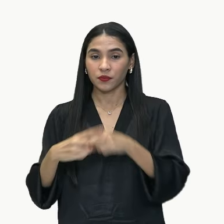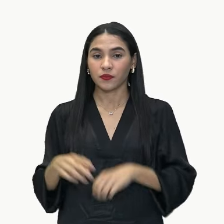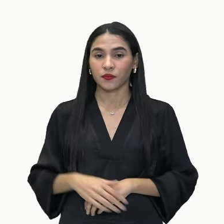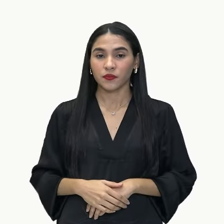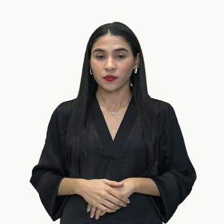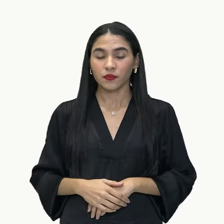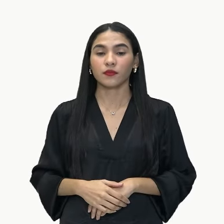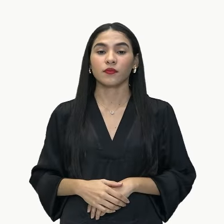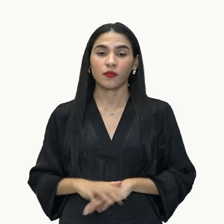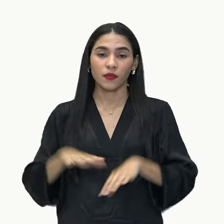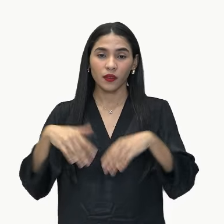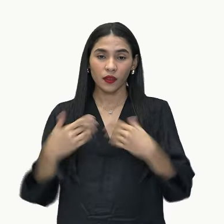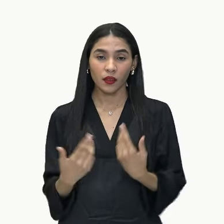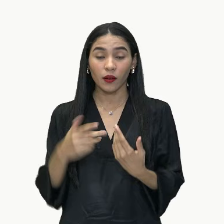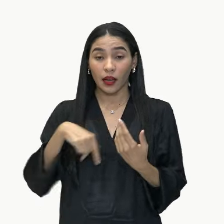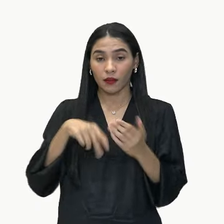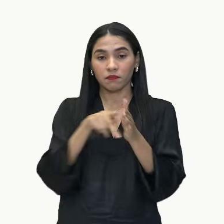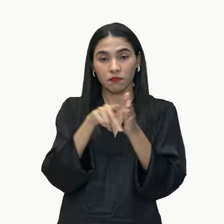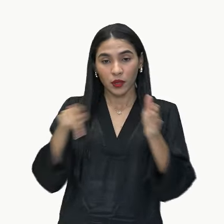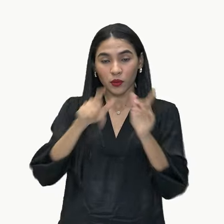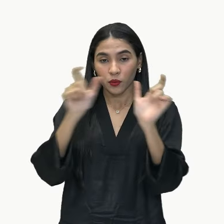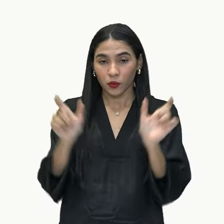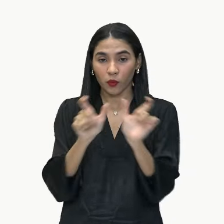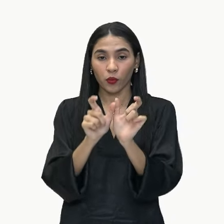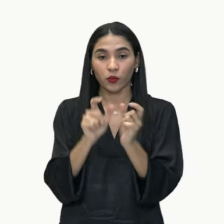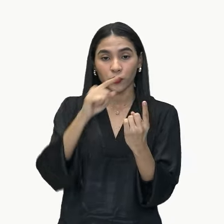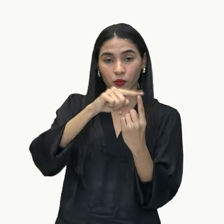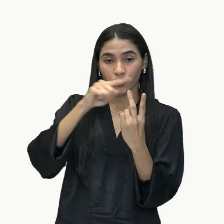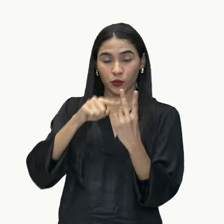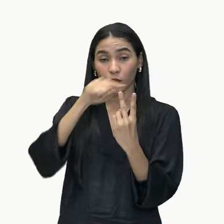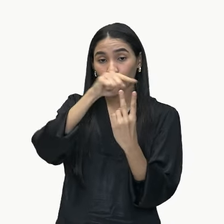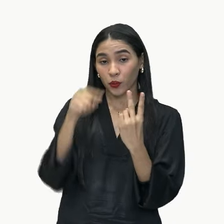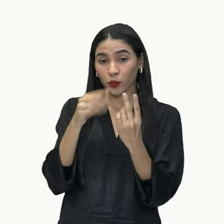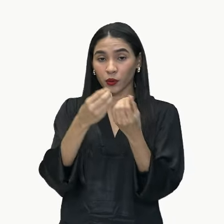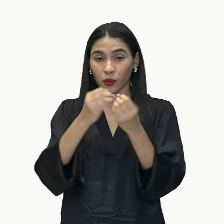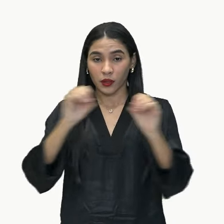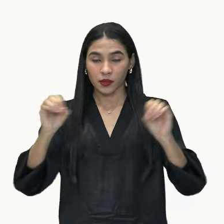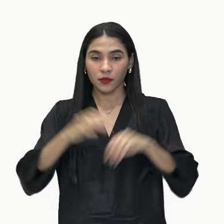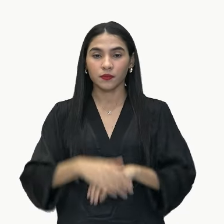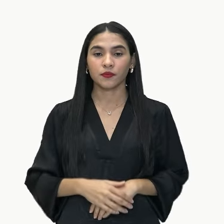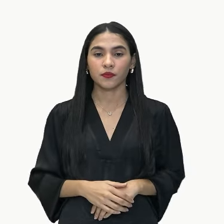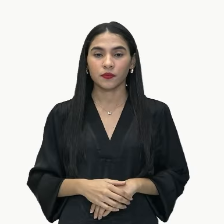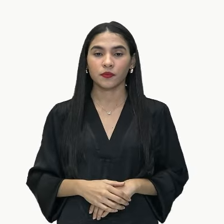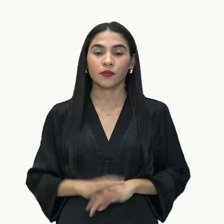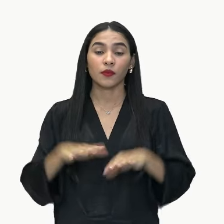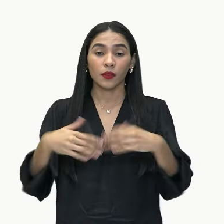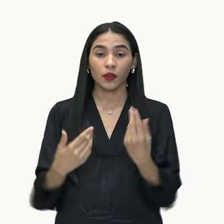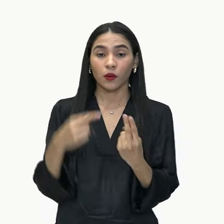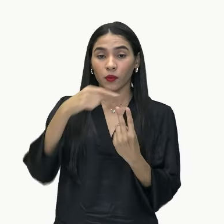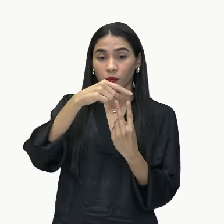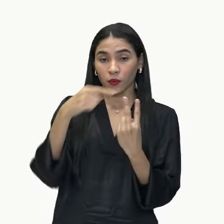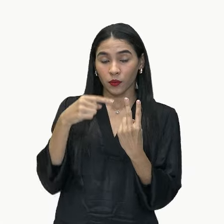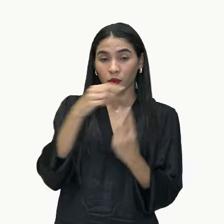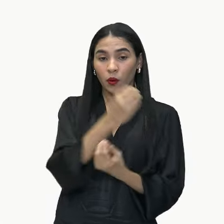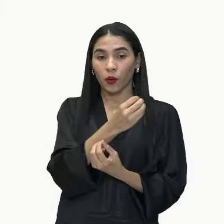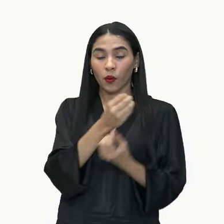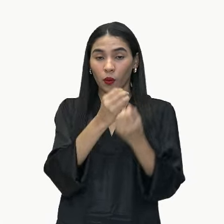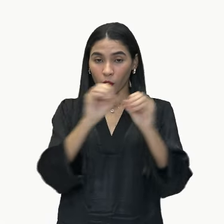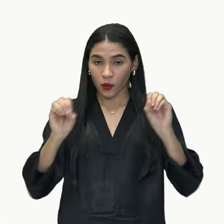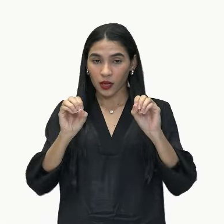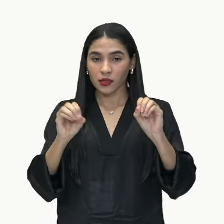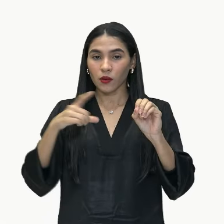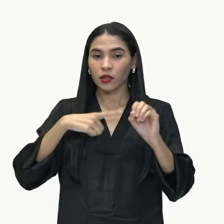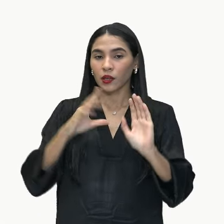ser, né? Então, é período composto, temos duas orações. Essas orações aí estão trabalhando